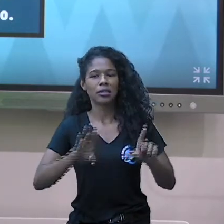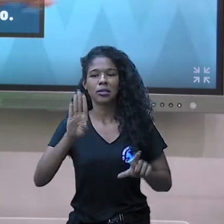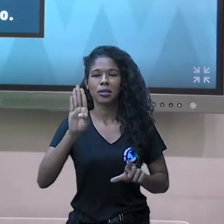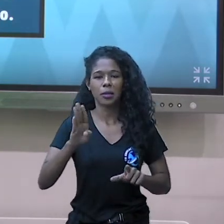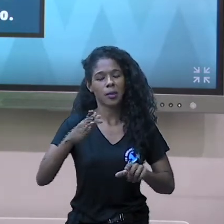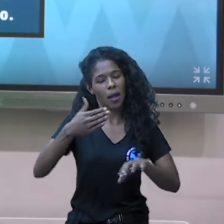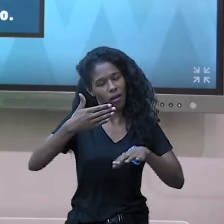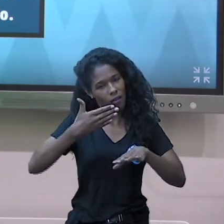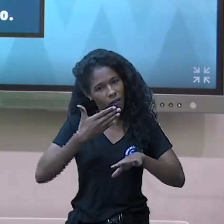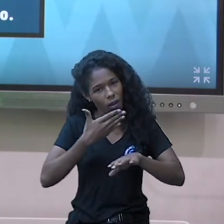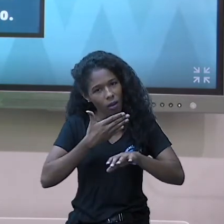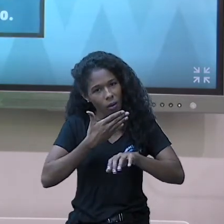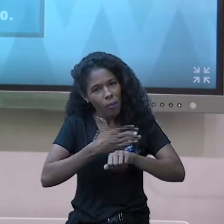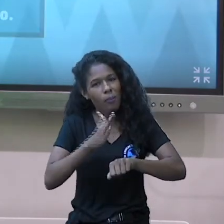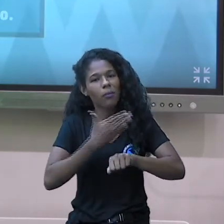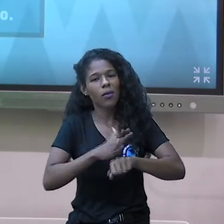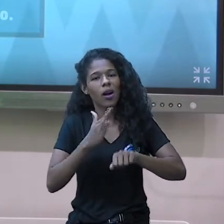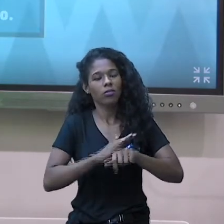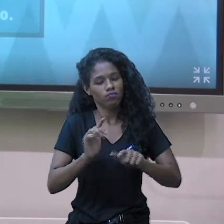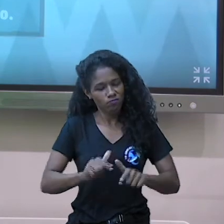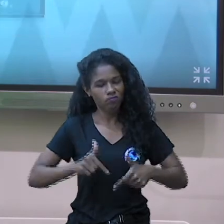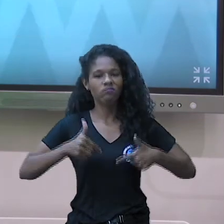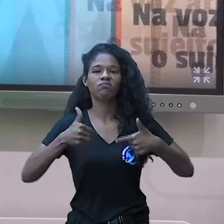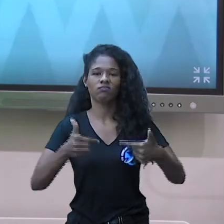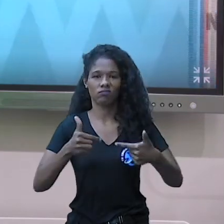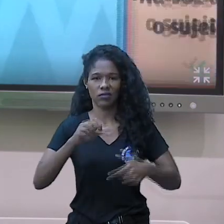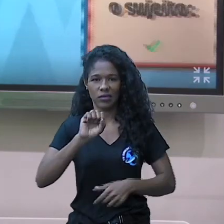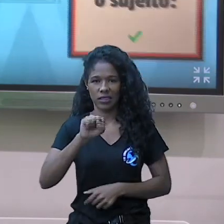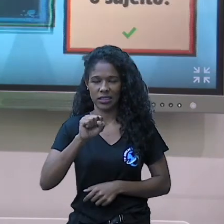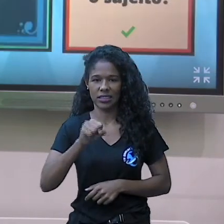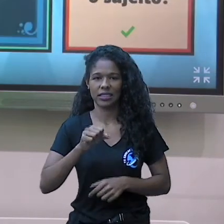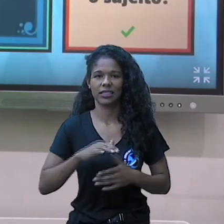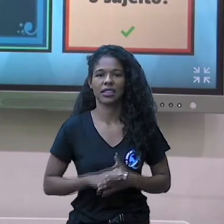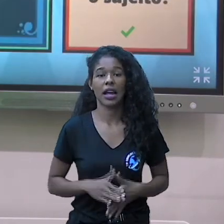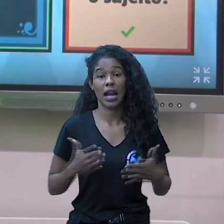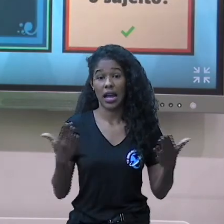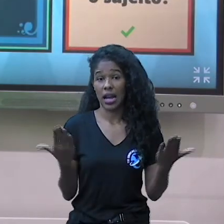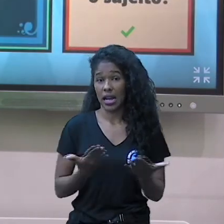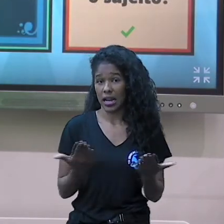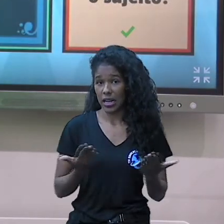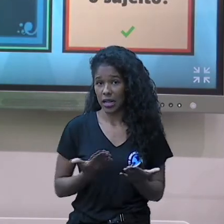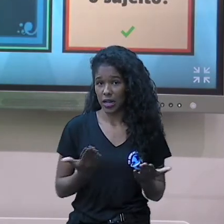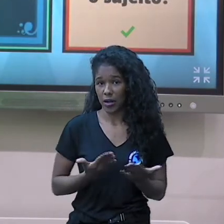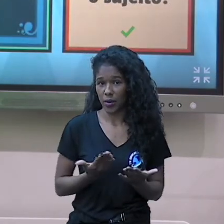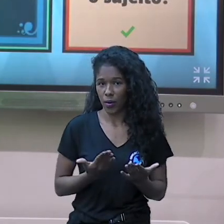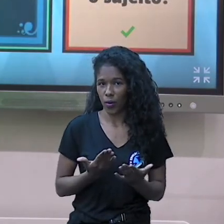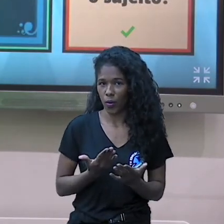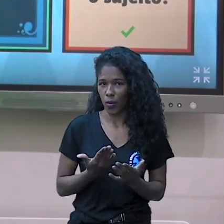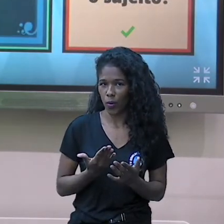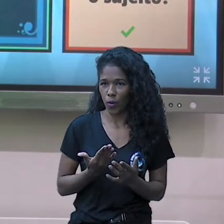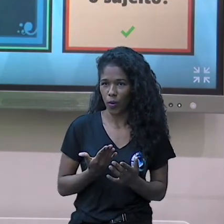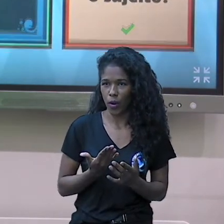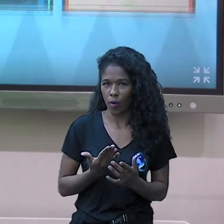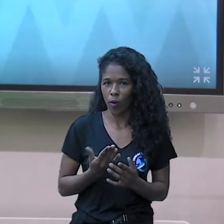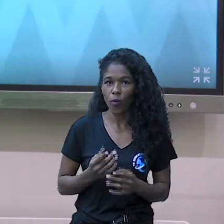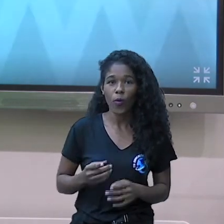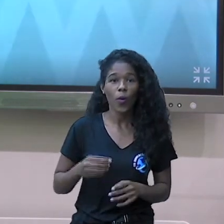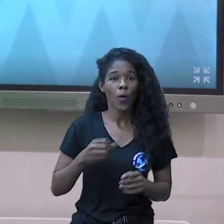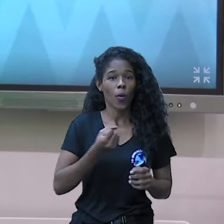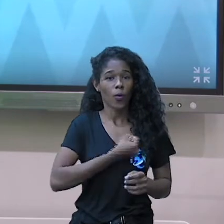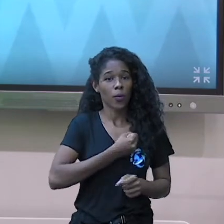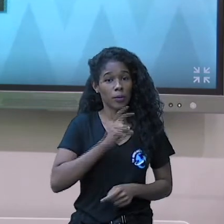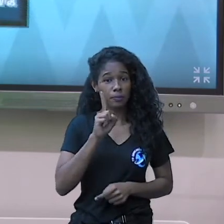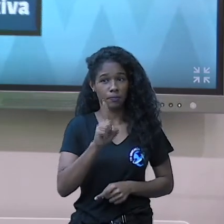pratica a ação. Isso mesmo. Vamos ver agora. Vamos nos extremos? Oito. Vamos no um, então, né?